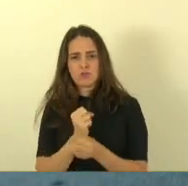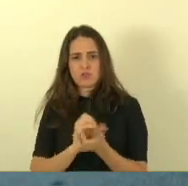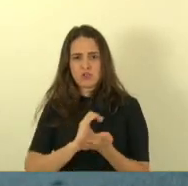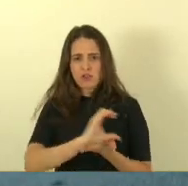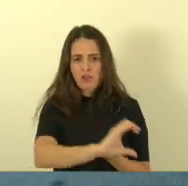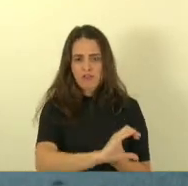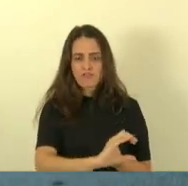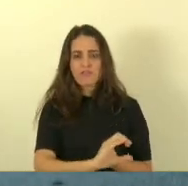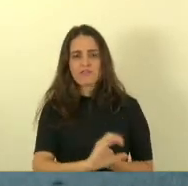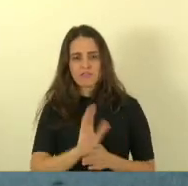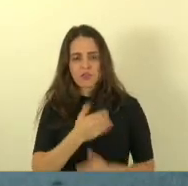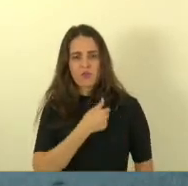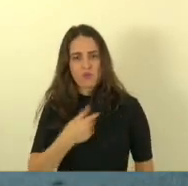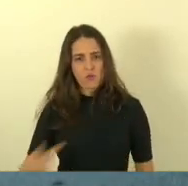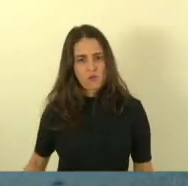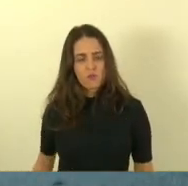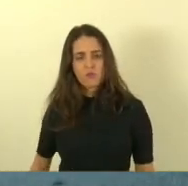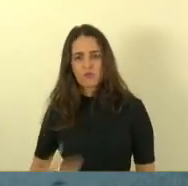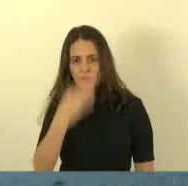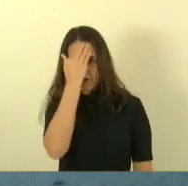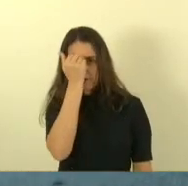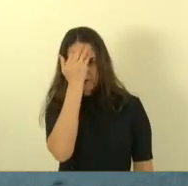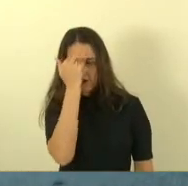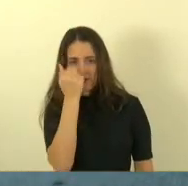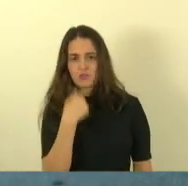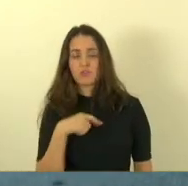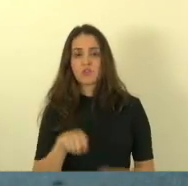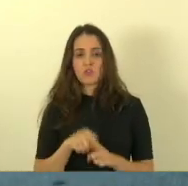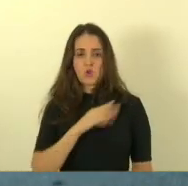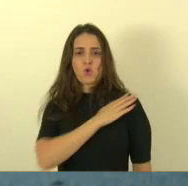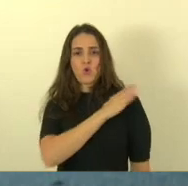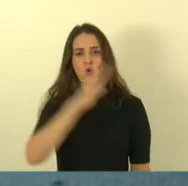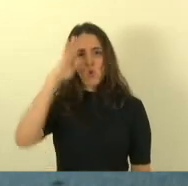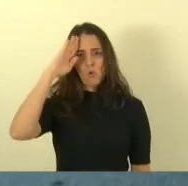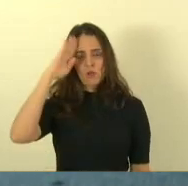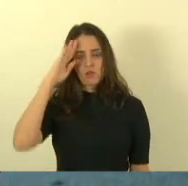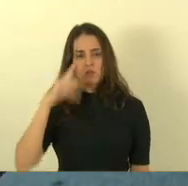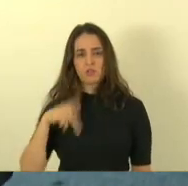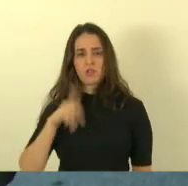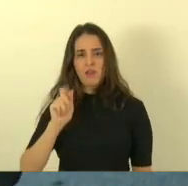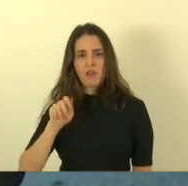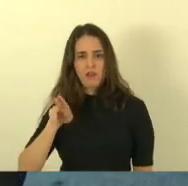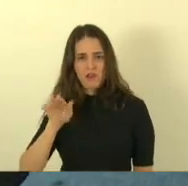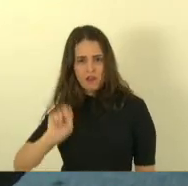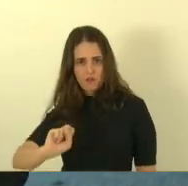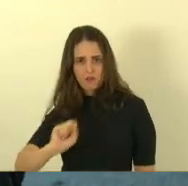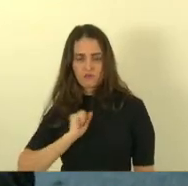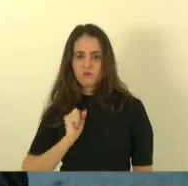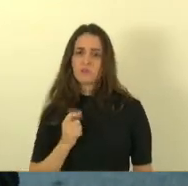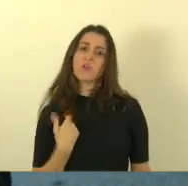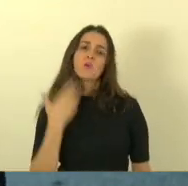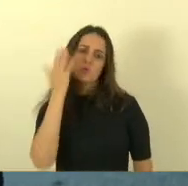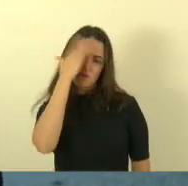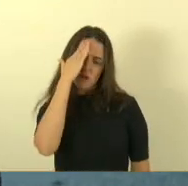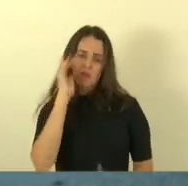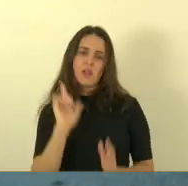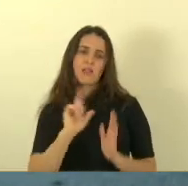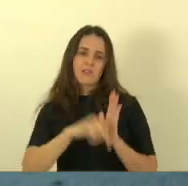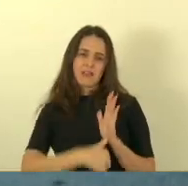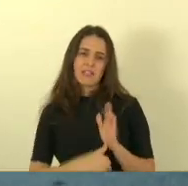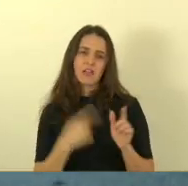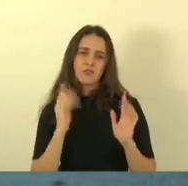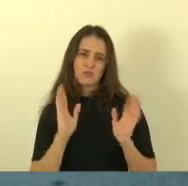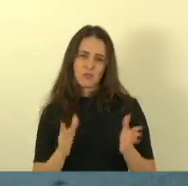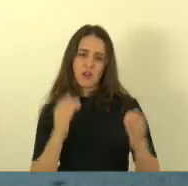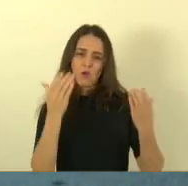pelo nosso comandante coronel Carlos na polícia militar sabemos que o efetivo está defasado mas